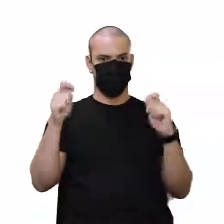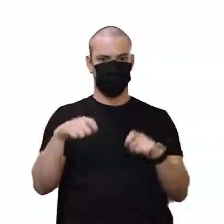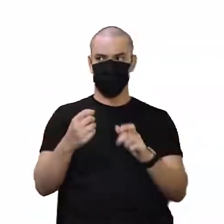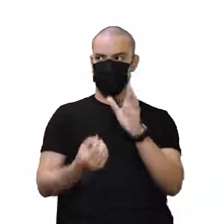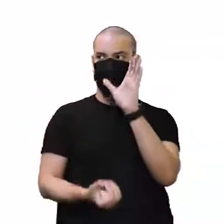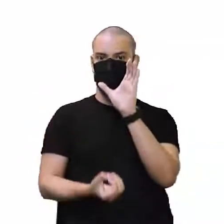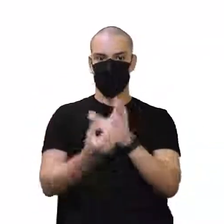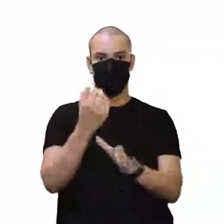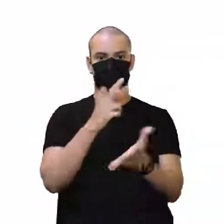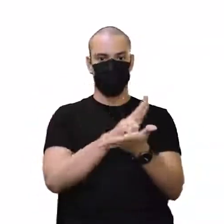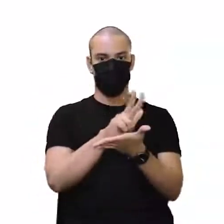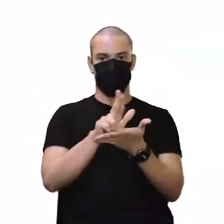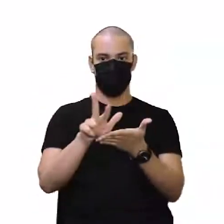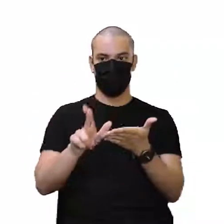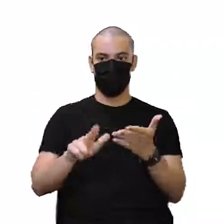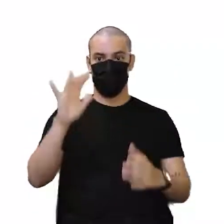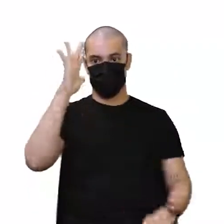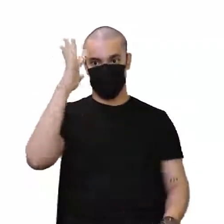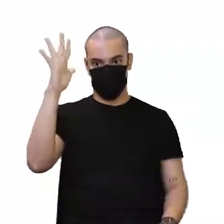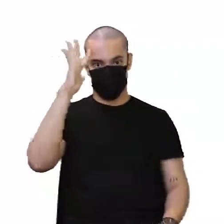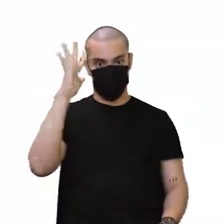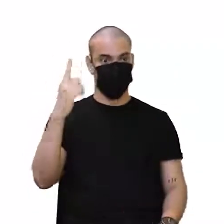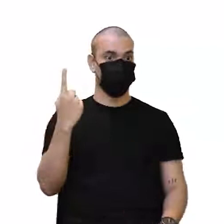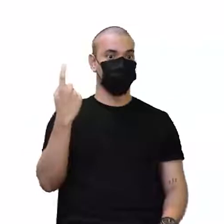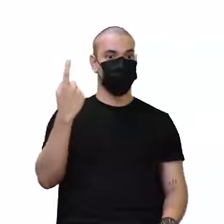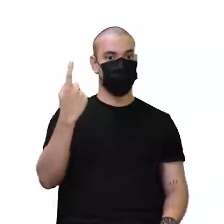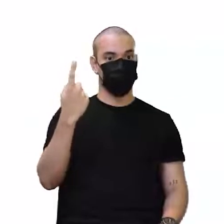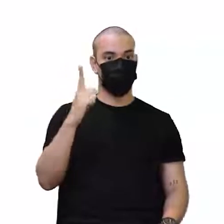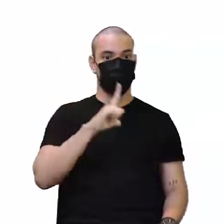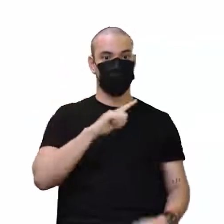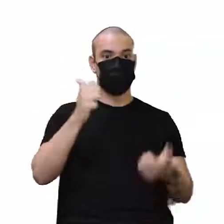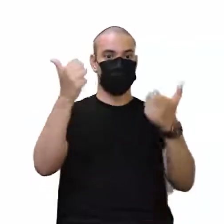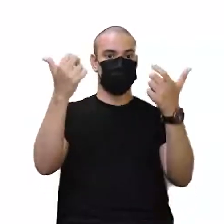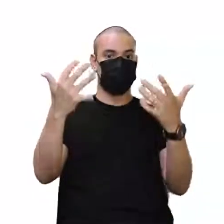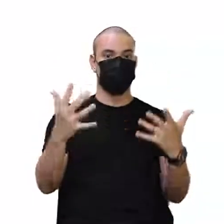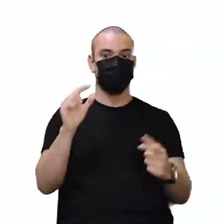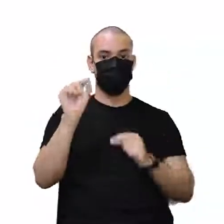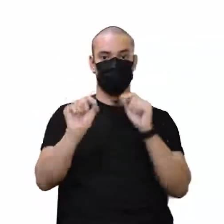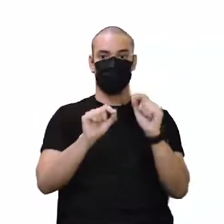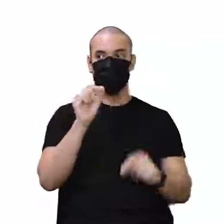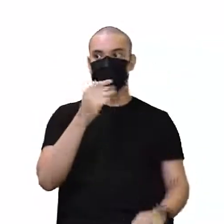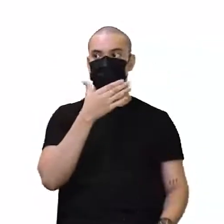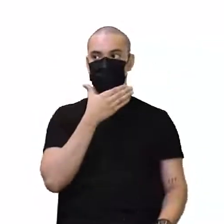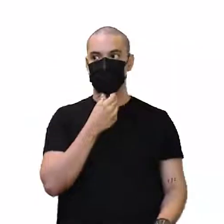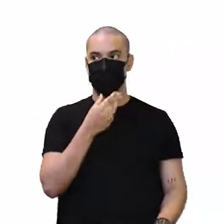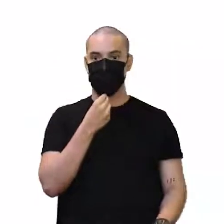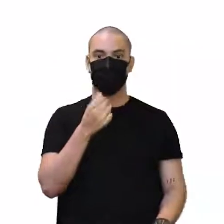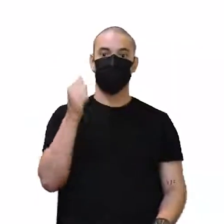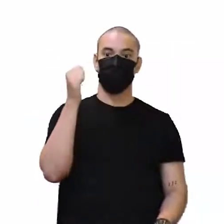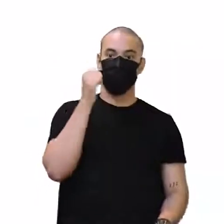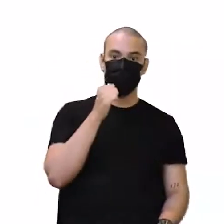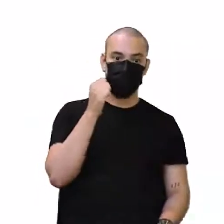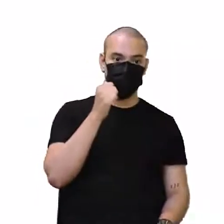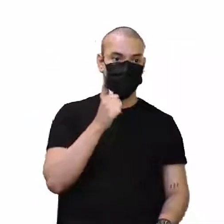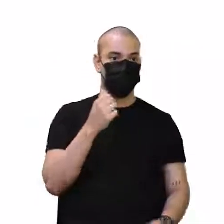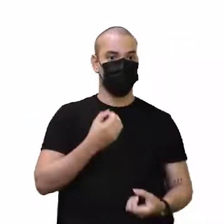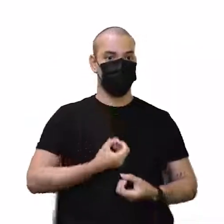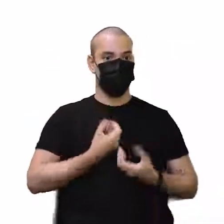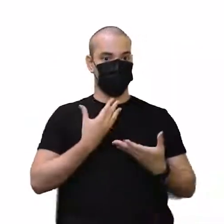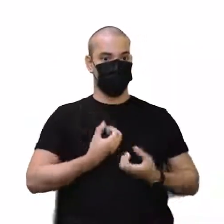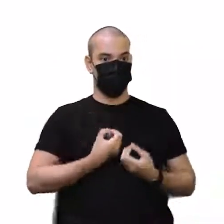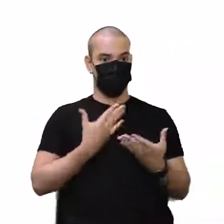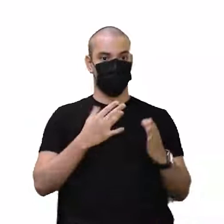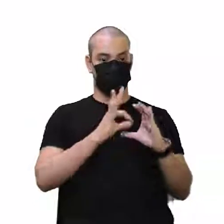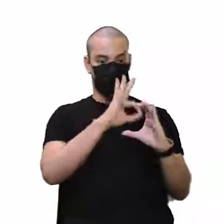surgissem várias teorias. Em uma delas, dizia-se que tanto os homens quanto as mulheres produziam